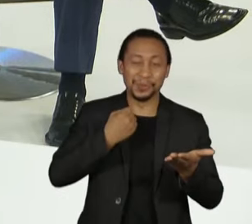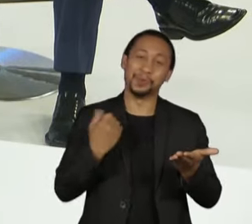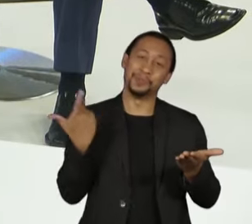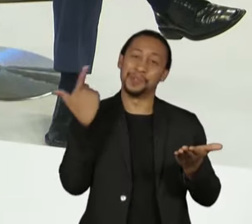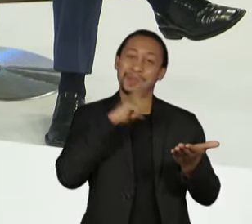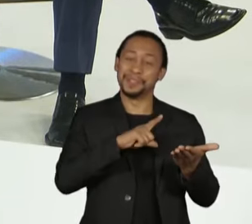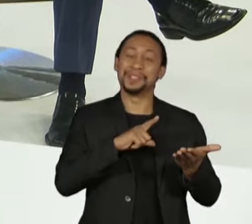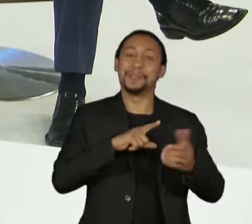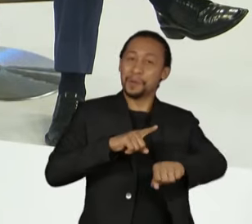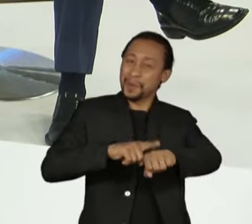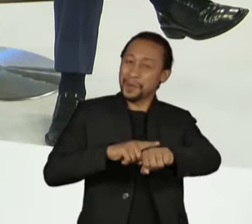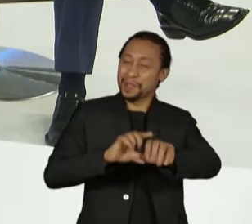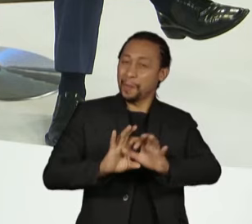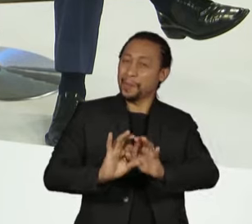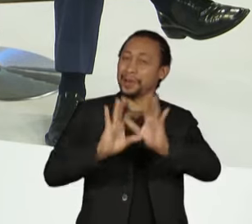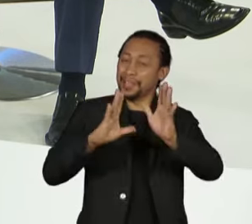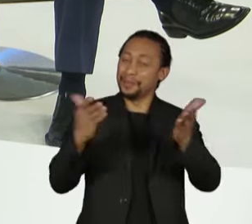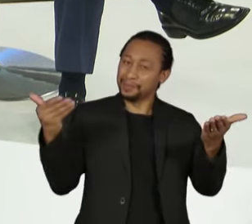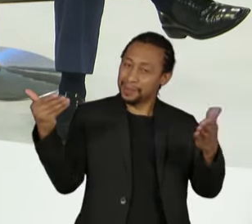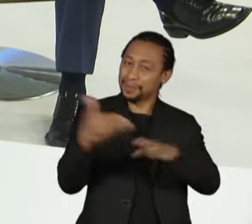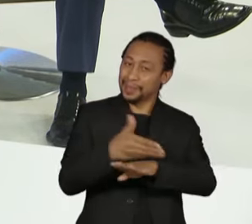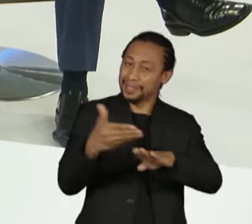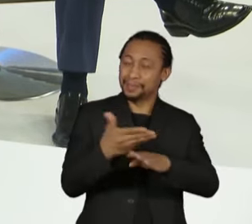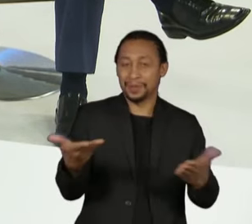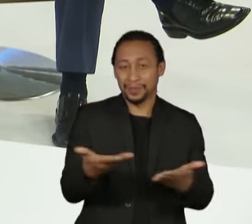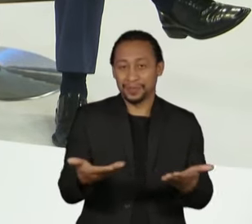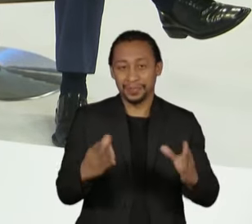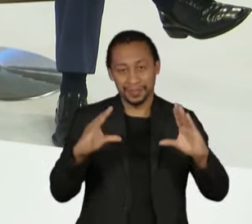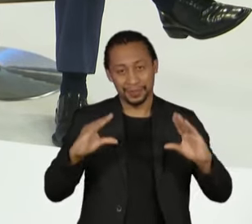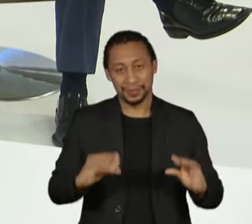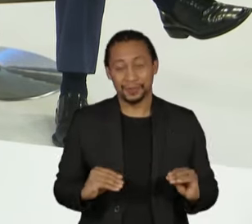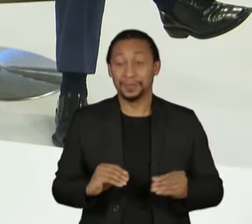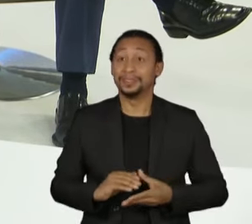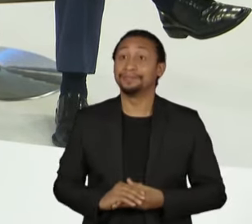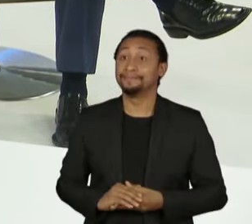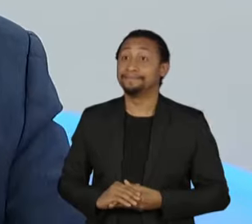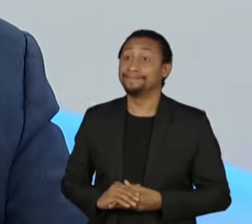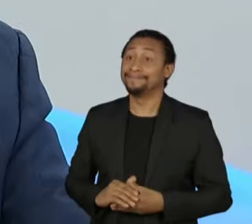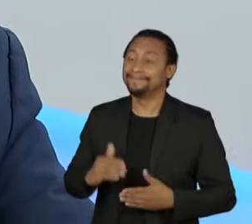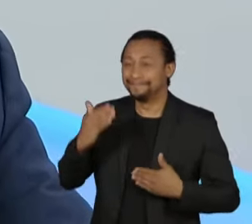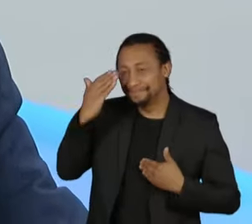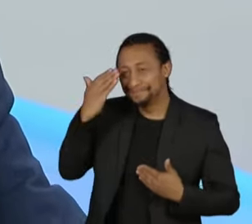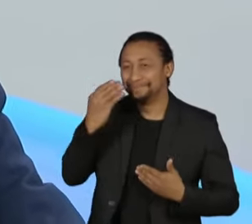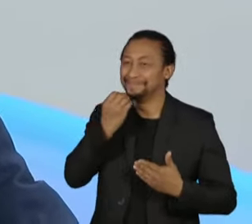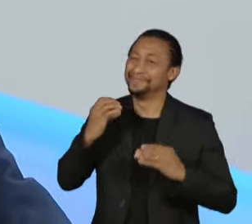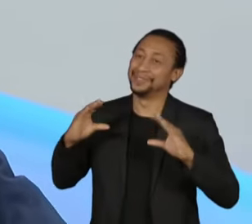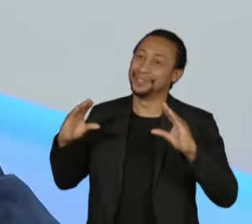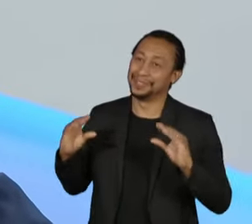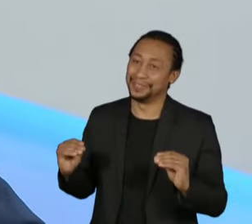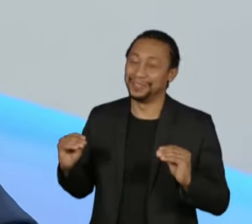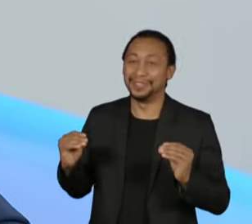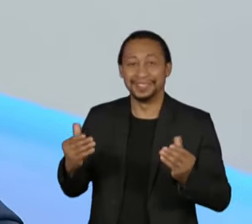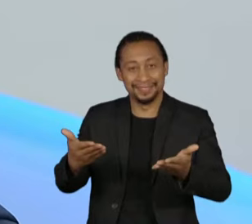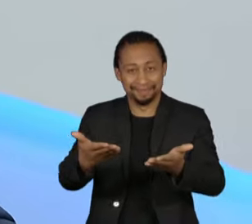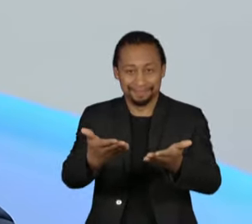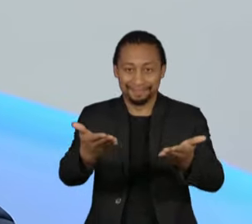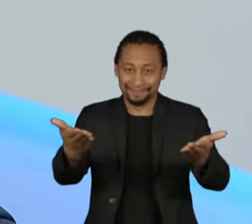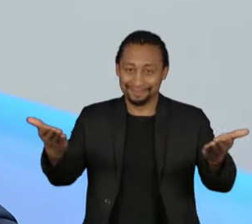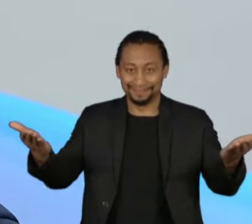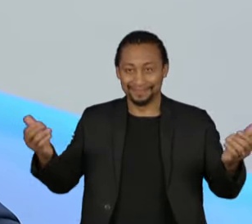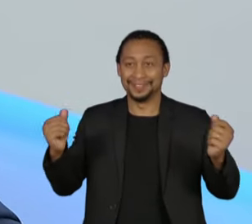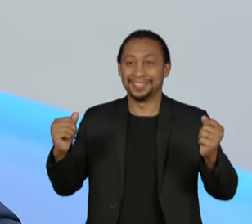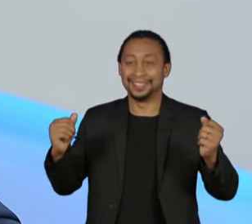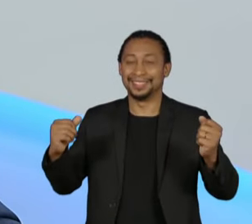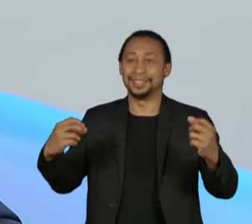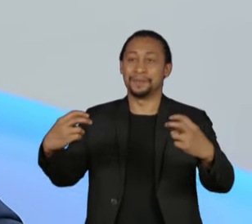atribulada para estar aqui conosco essa noite. Boa noite. Primeiro, que agradeço aqui a você e a todos que estarão